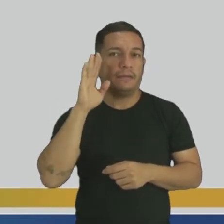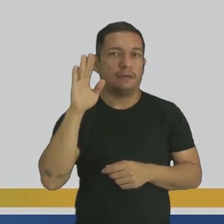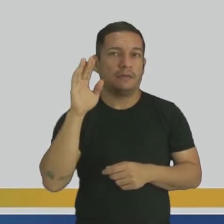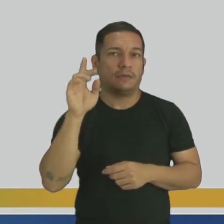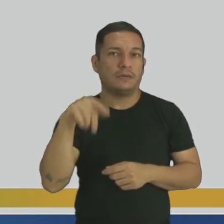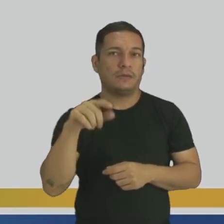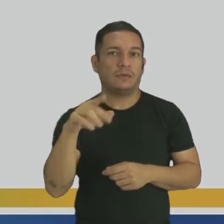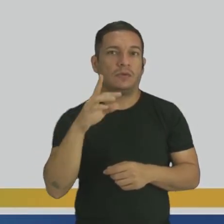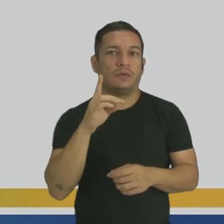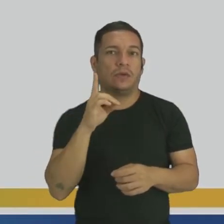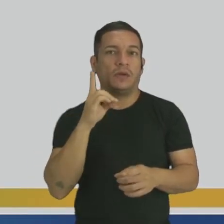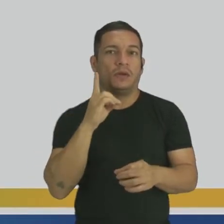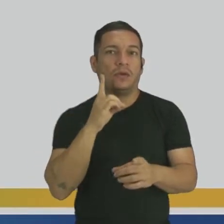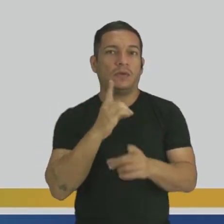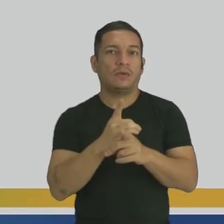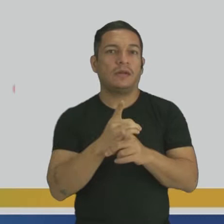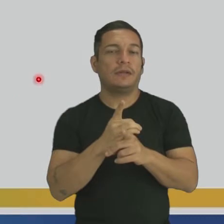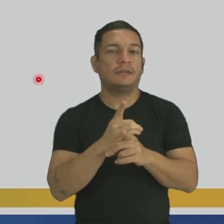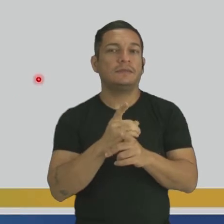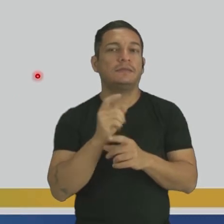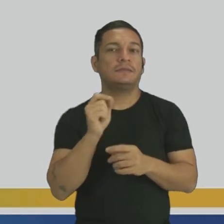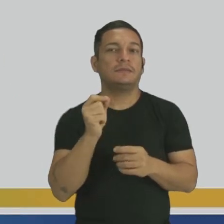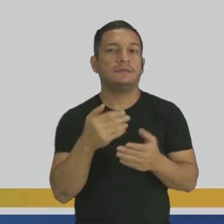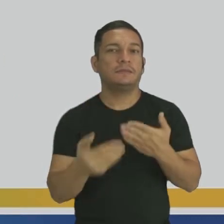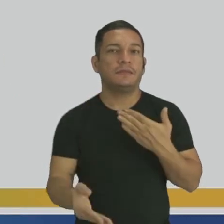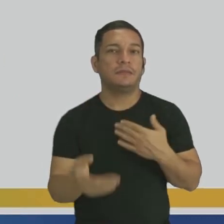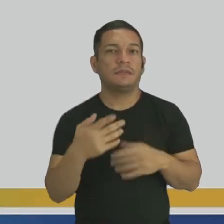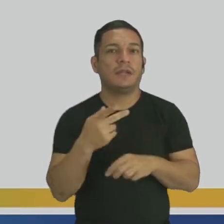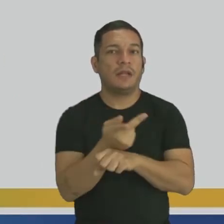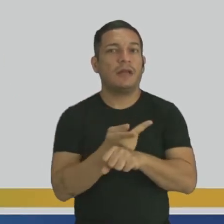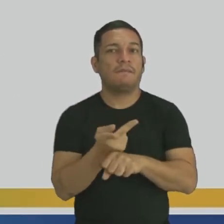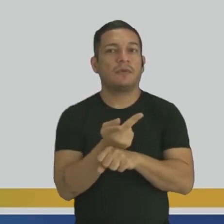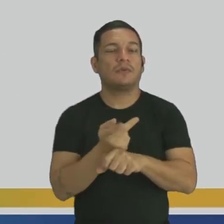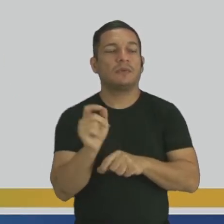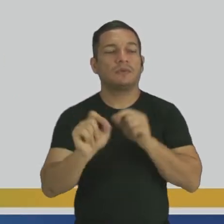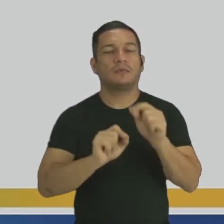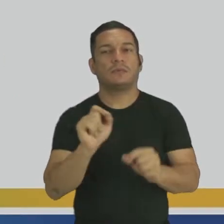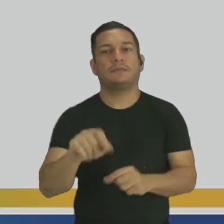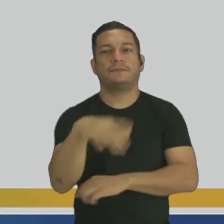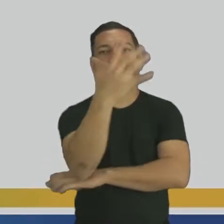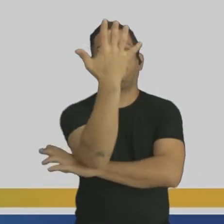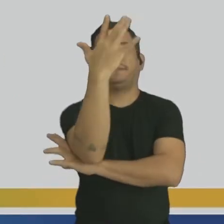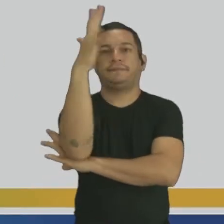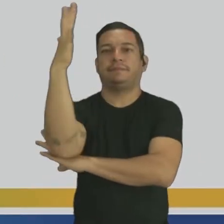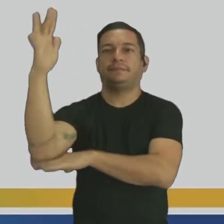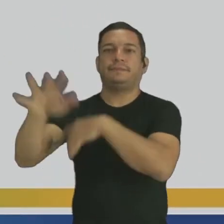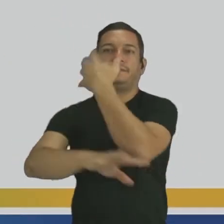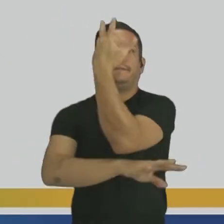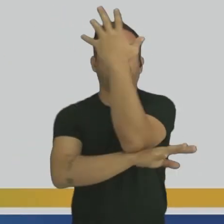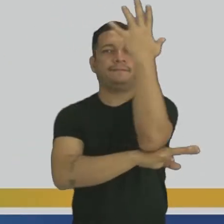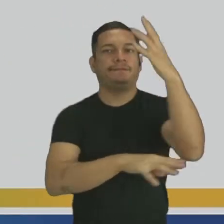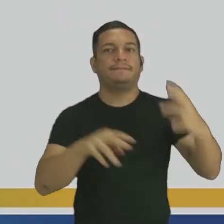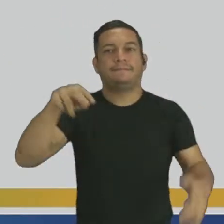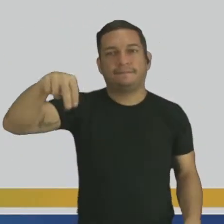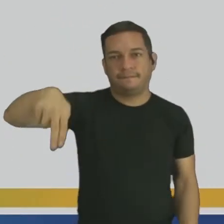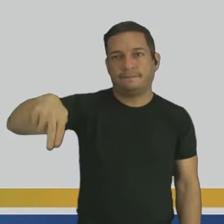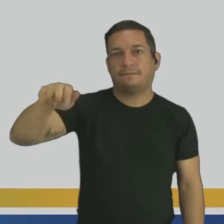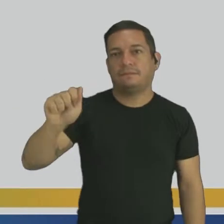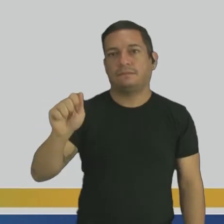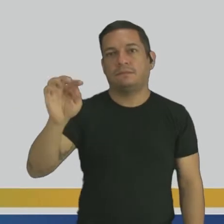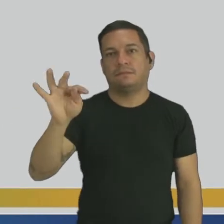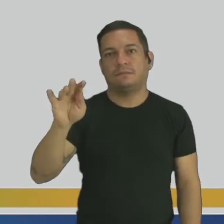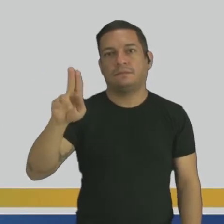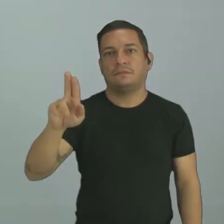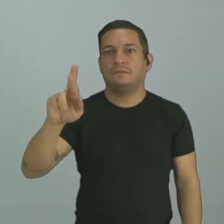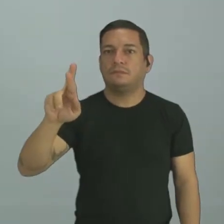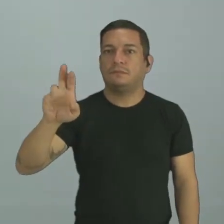no achados e perdidos. E ela está procurando o quê? A natureza. Olha, olha, observa aqui comigo. Por que